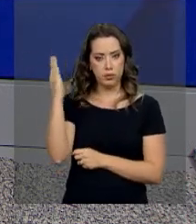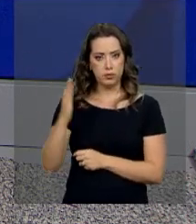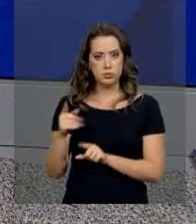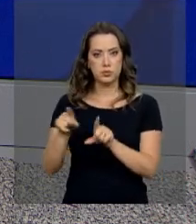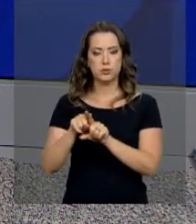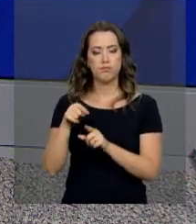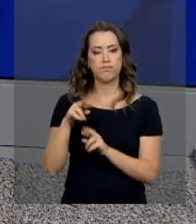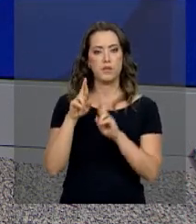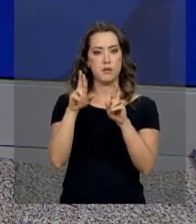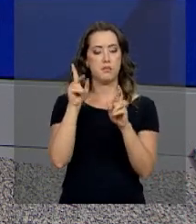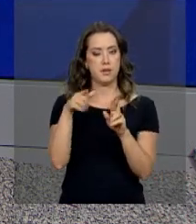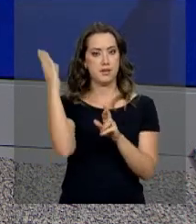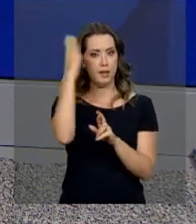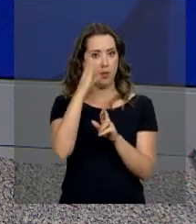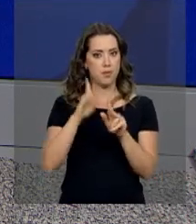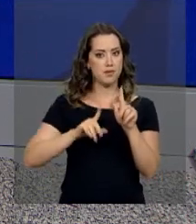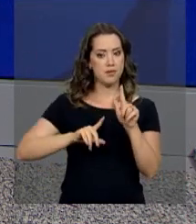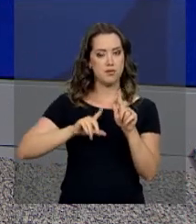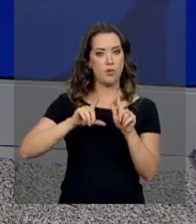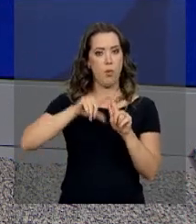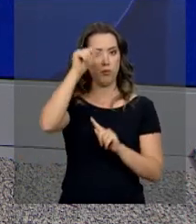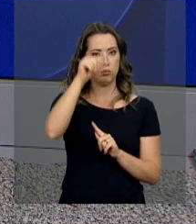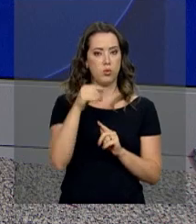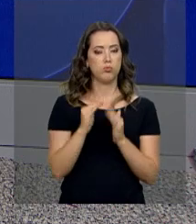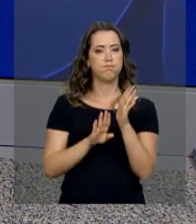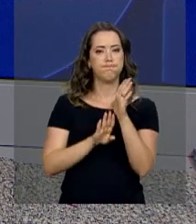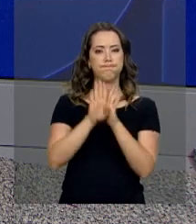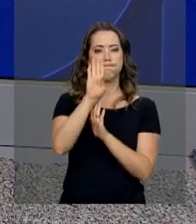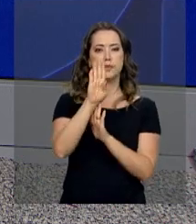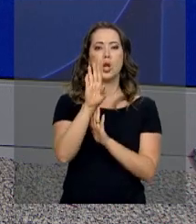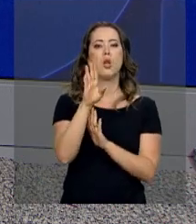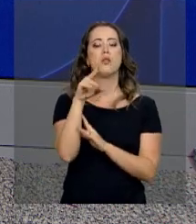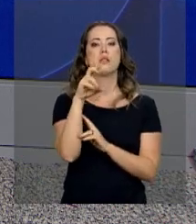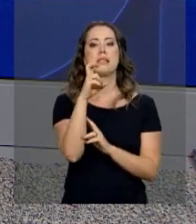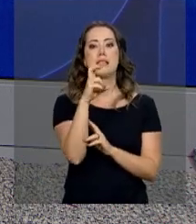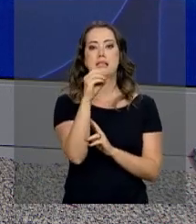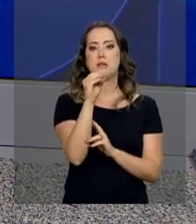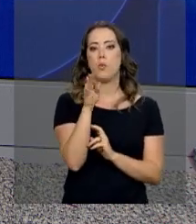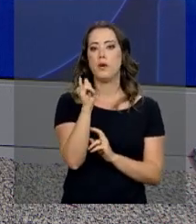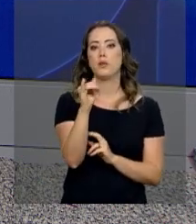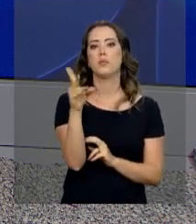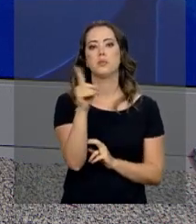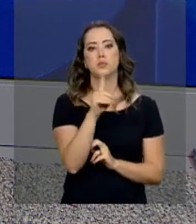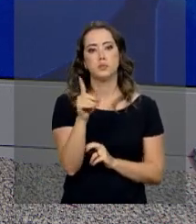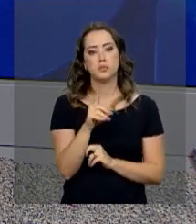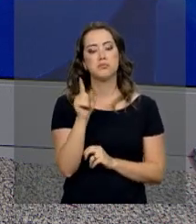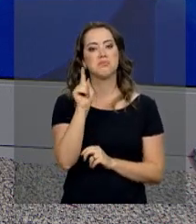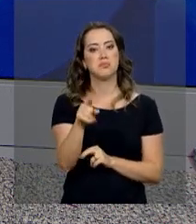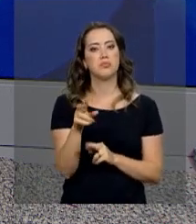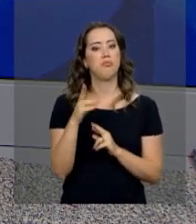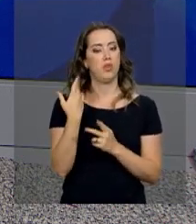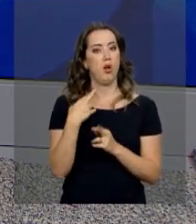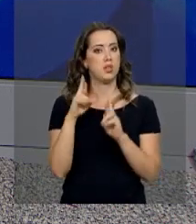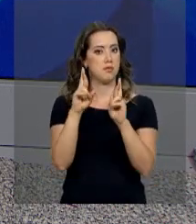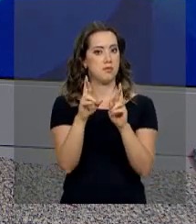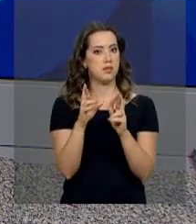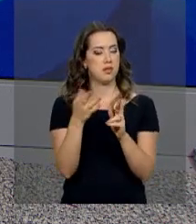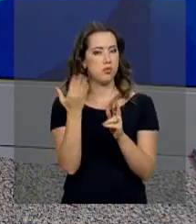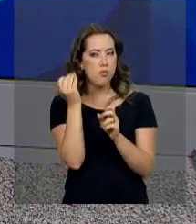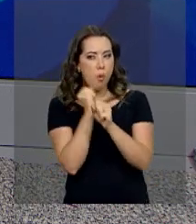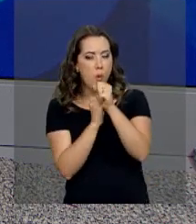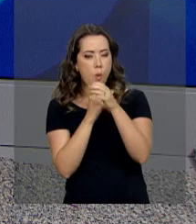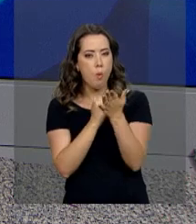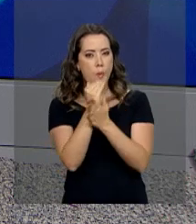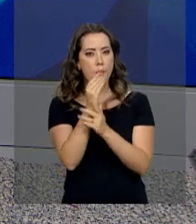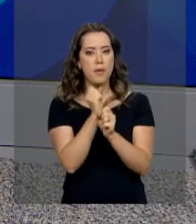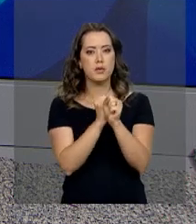encerre o ano com superávit da balança comercial na casa dos 50 bilhões de dólares. A previsão foi feita no início do ano e,